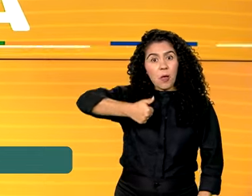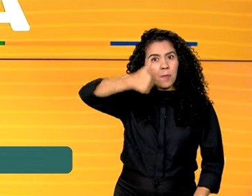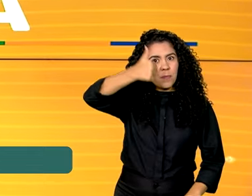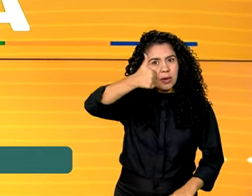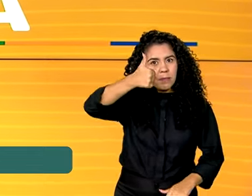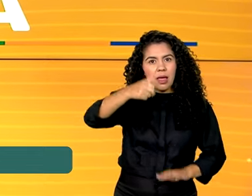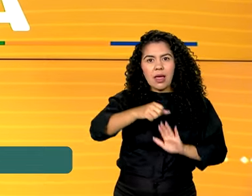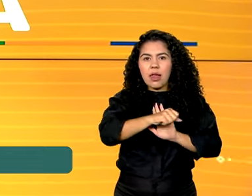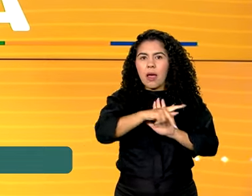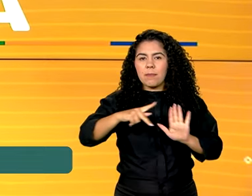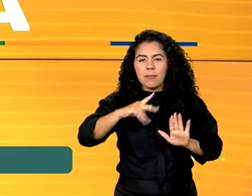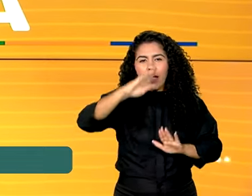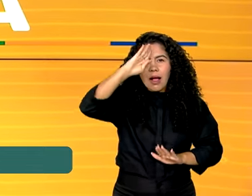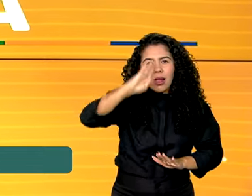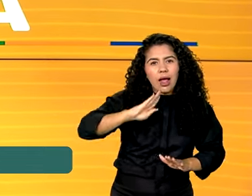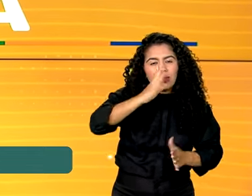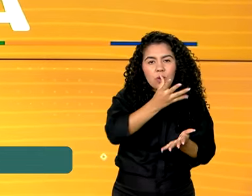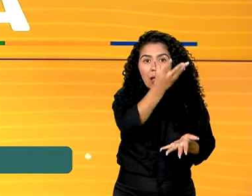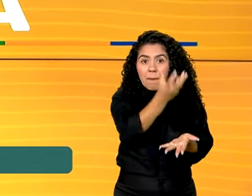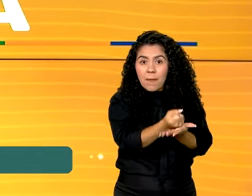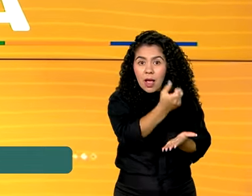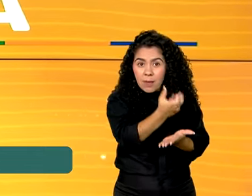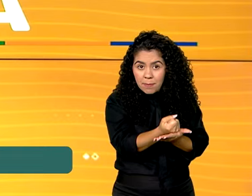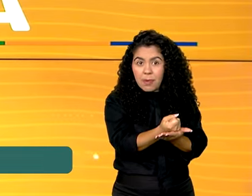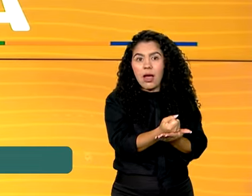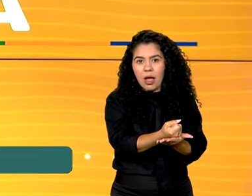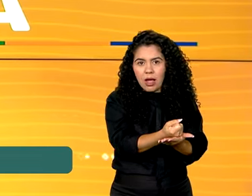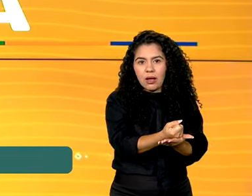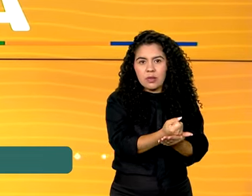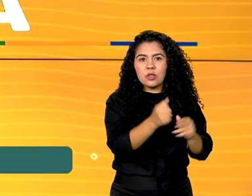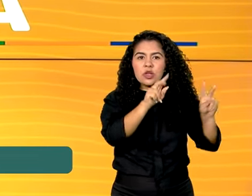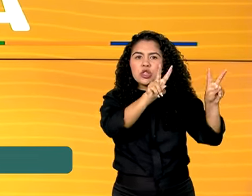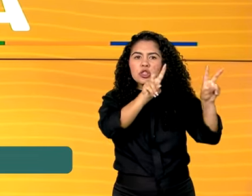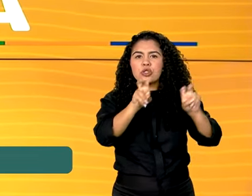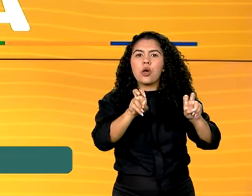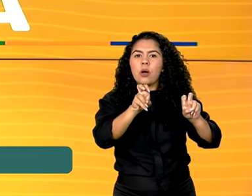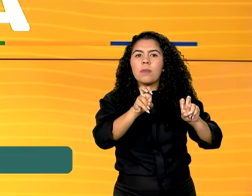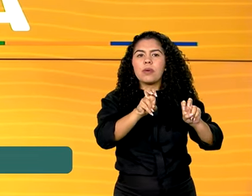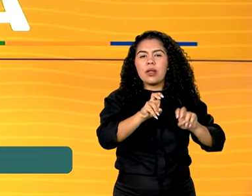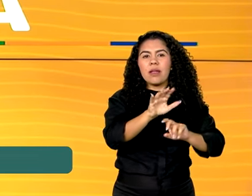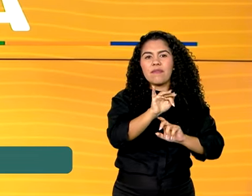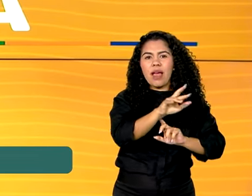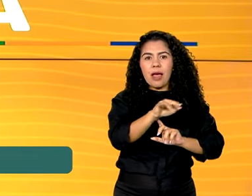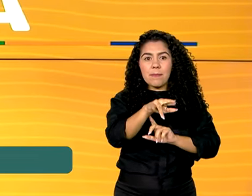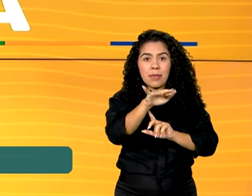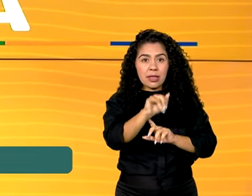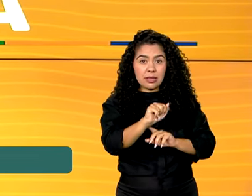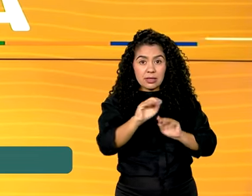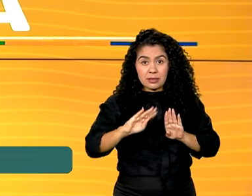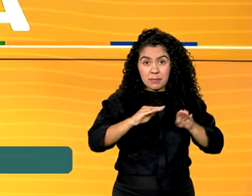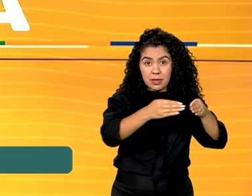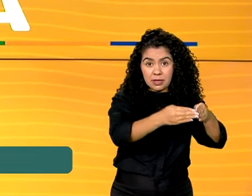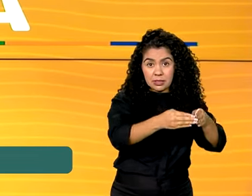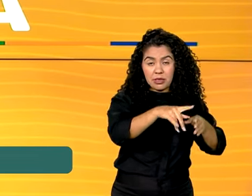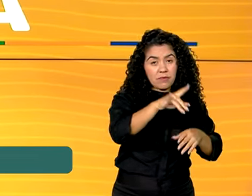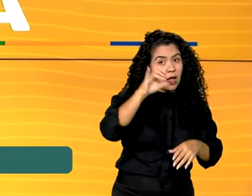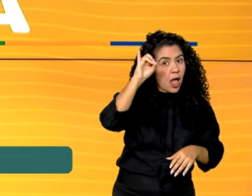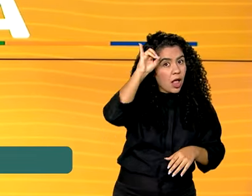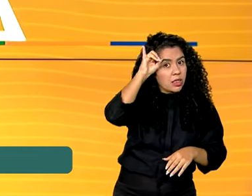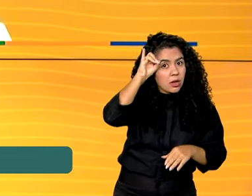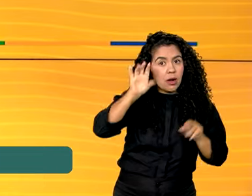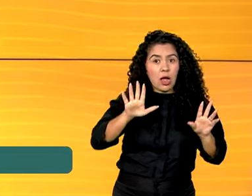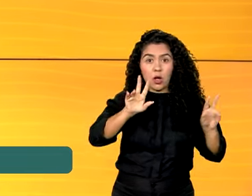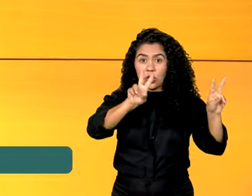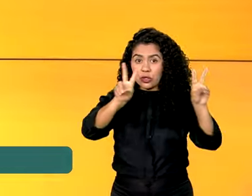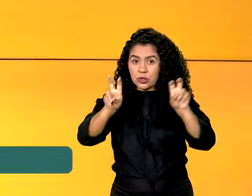aplicativos gratuitos baixados na categoria Ferramentas para Dispositivos Android. Já na loja para